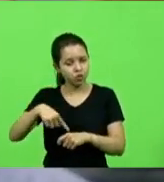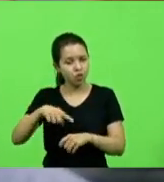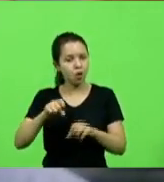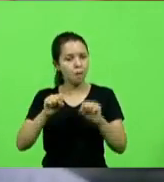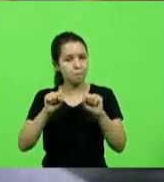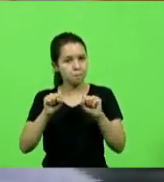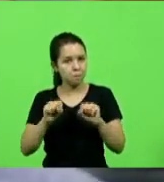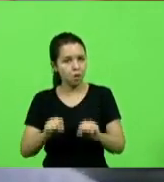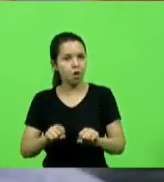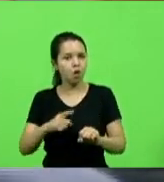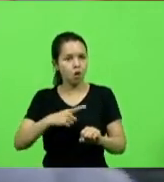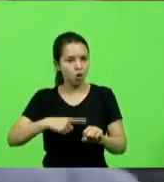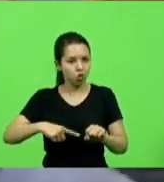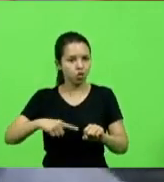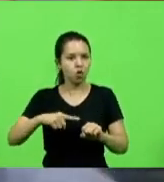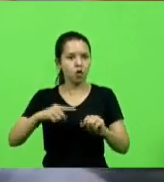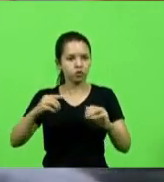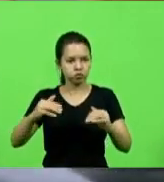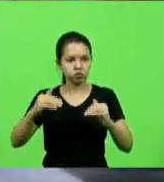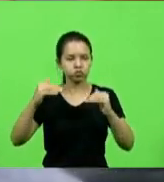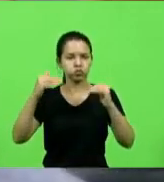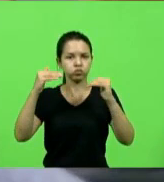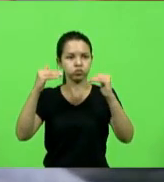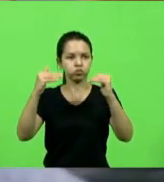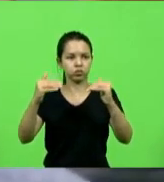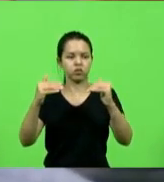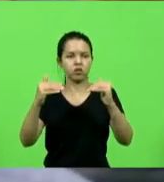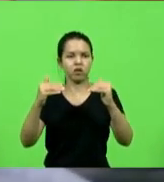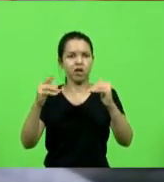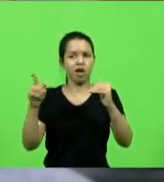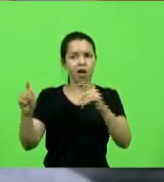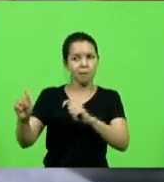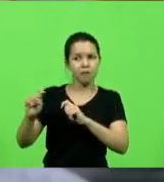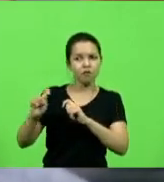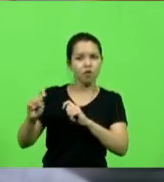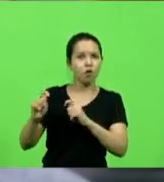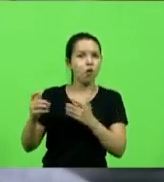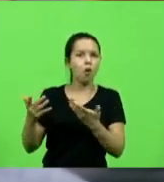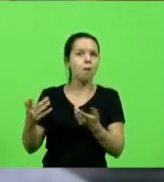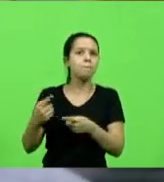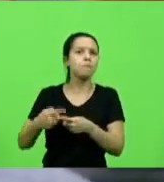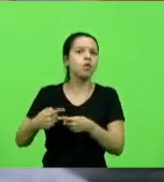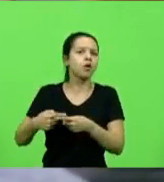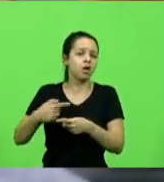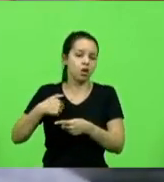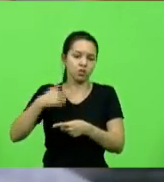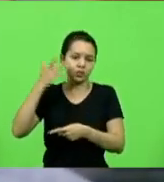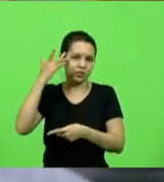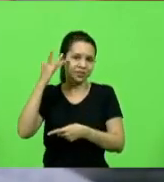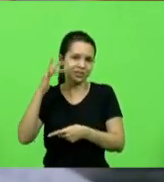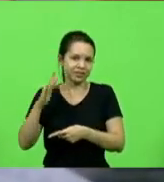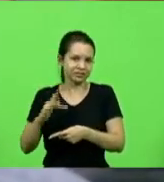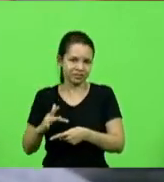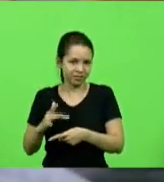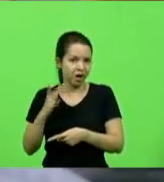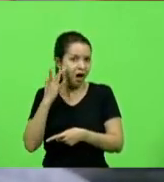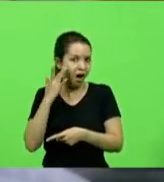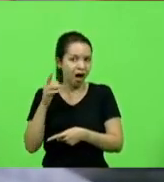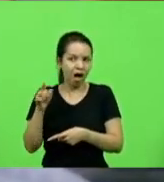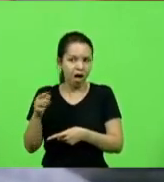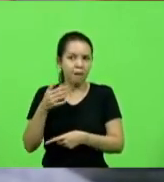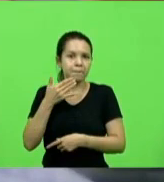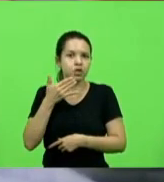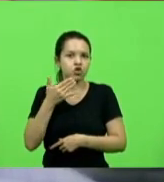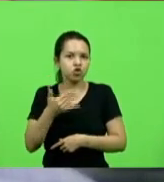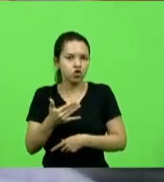nós temos autoridade para isso. eu não sei nem por que que ela nos provocou. Elas não deveriam, talvez, ter pedido esse pedido de prisão